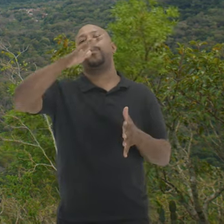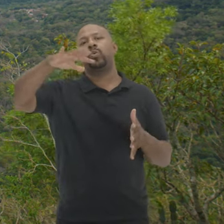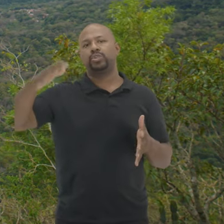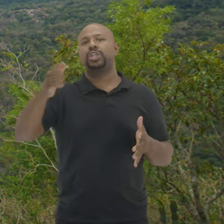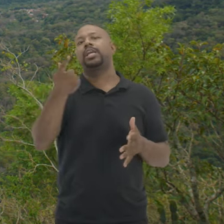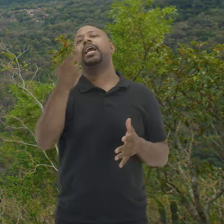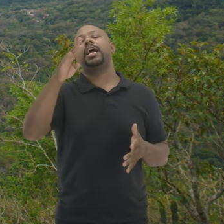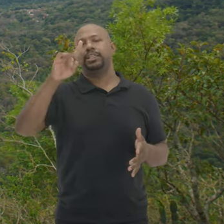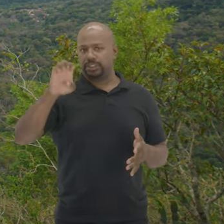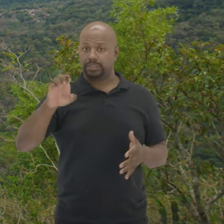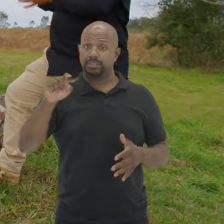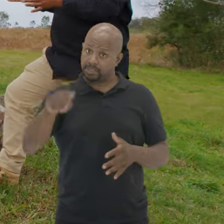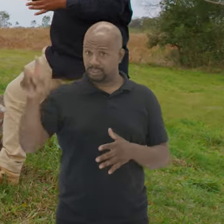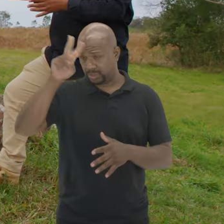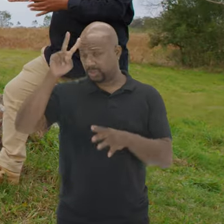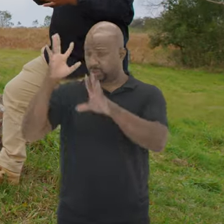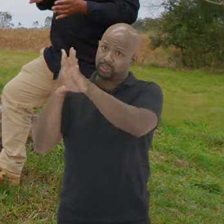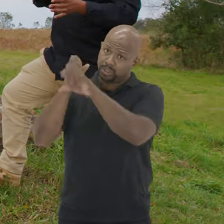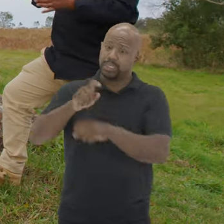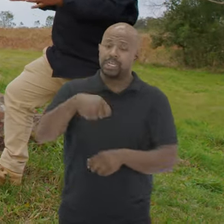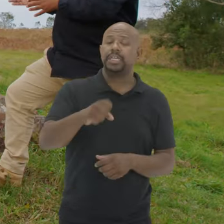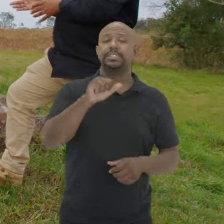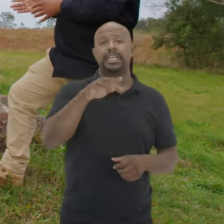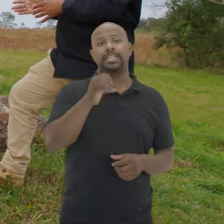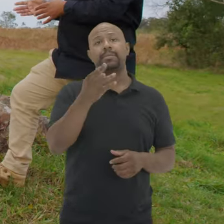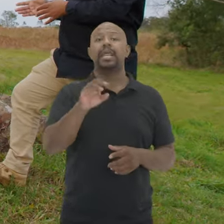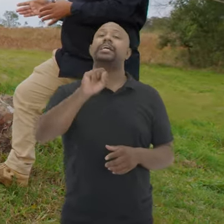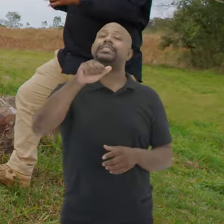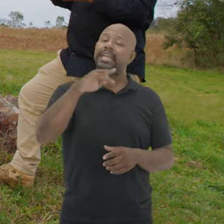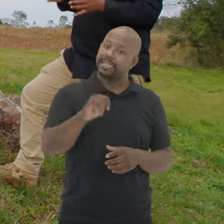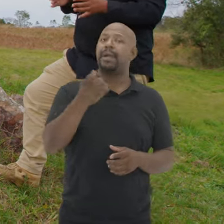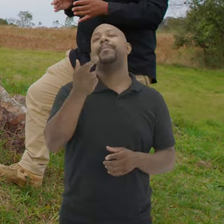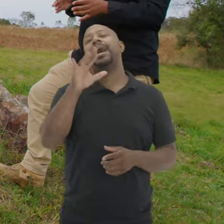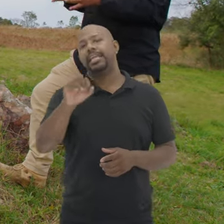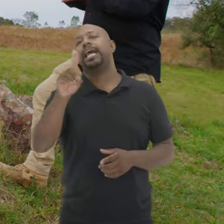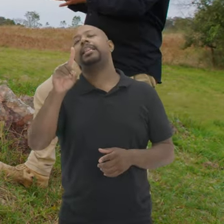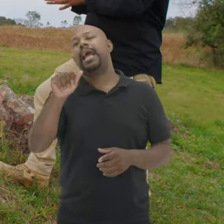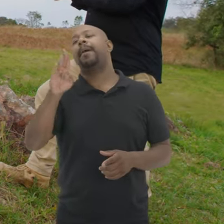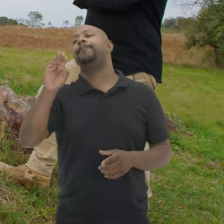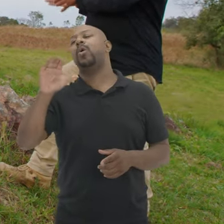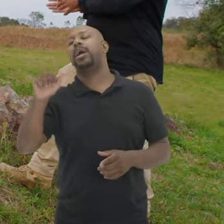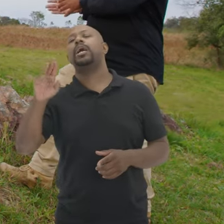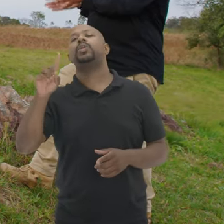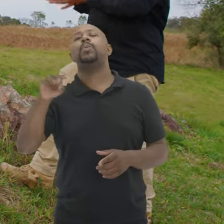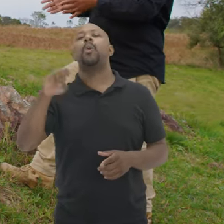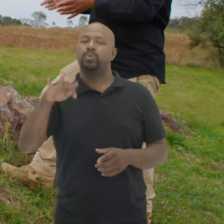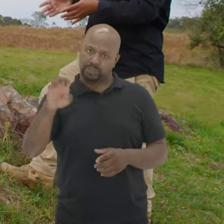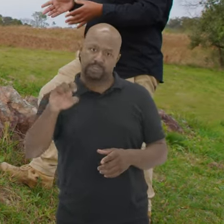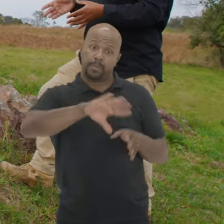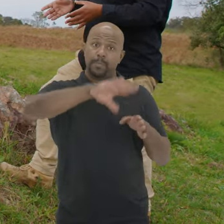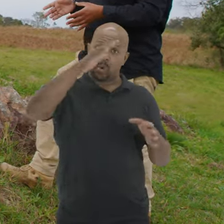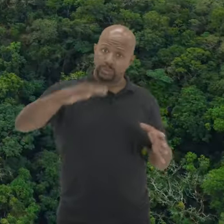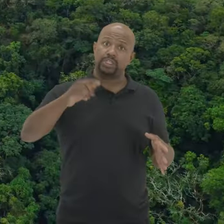Do Monte Grande A origem histórica Do nome de Santa Maria É Santa Maria Da Boca do Monte O